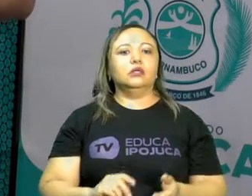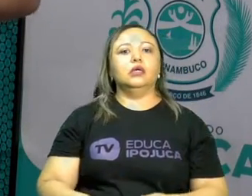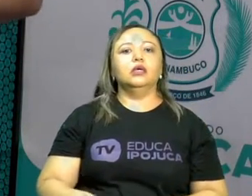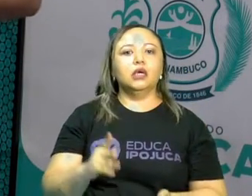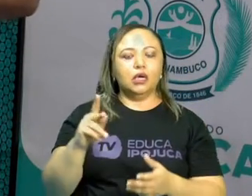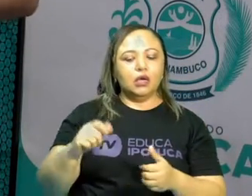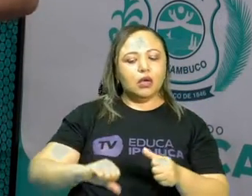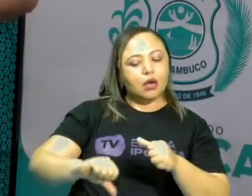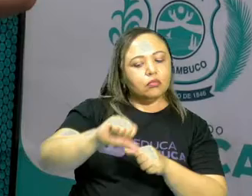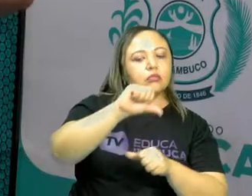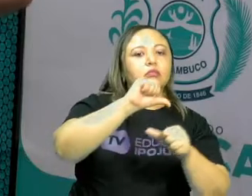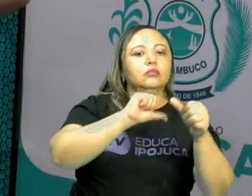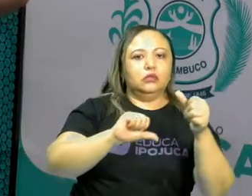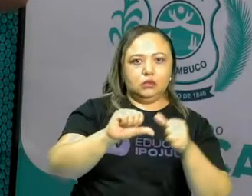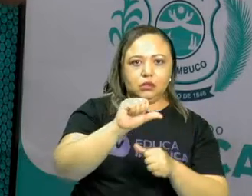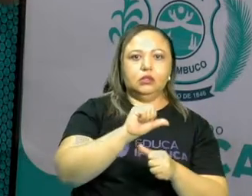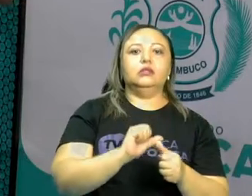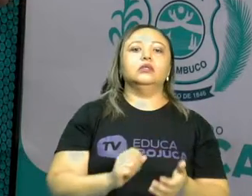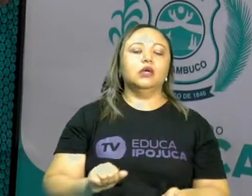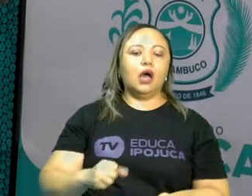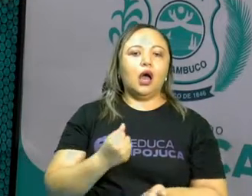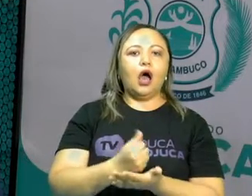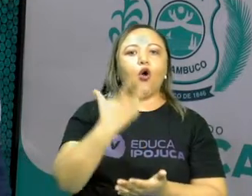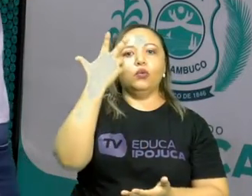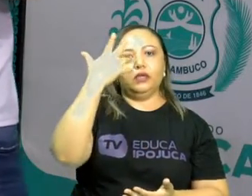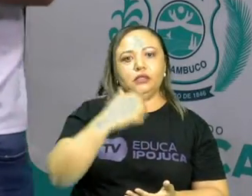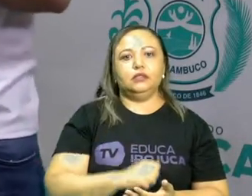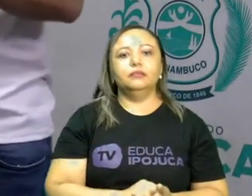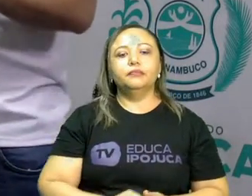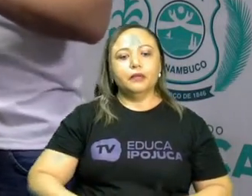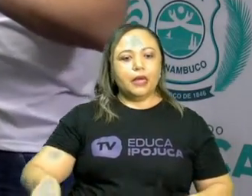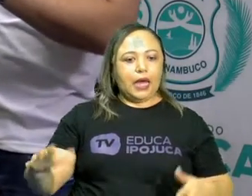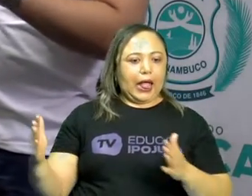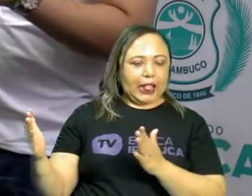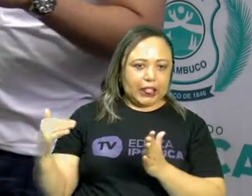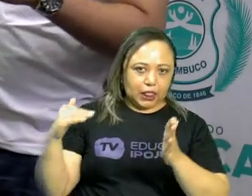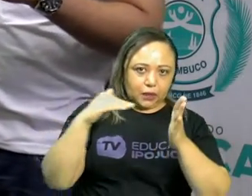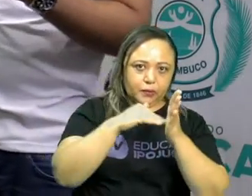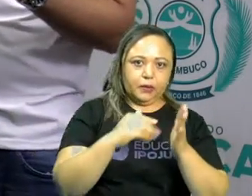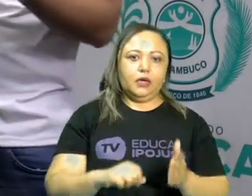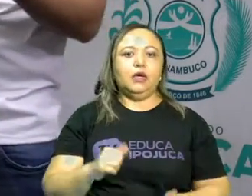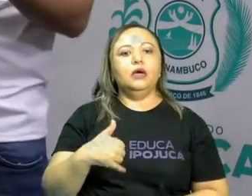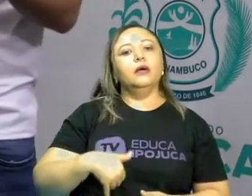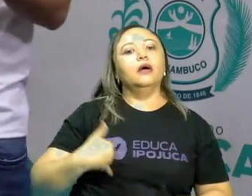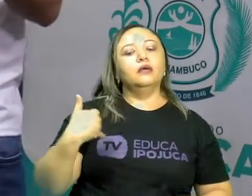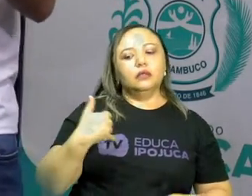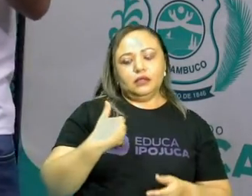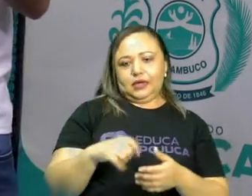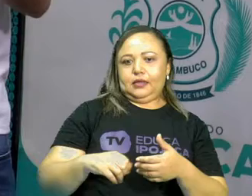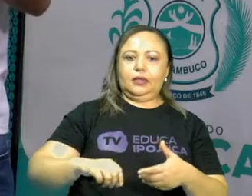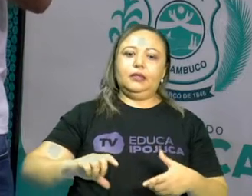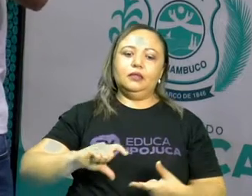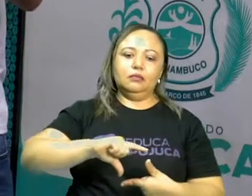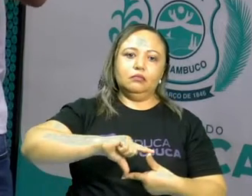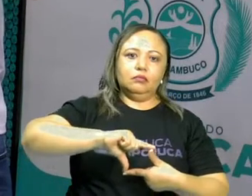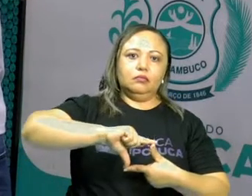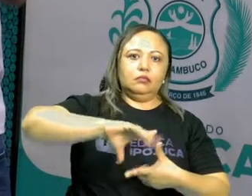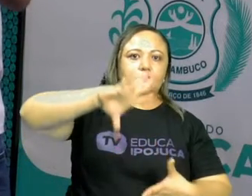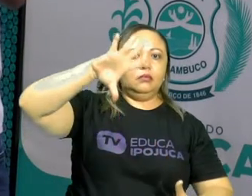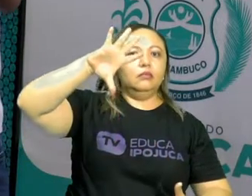levar ao fim da Idade Média. Ok? Essas mudanças, elas são mudanças